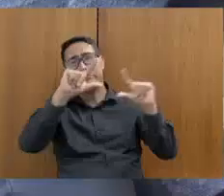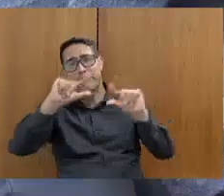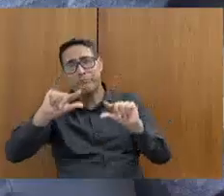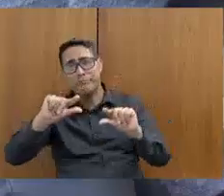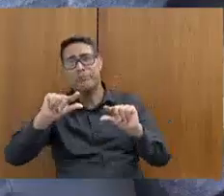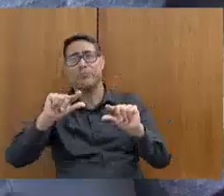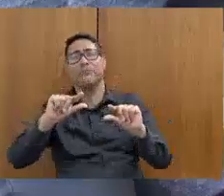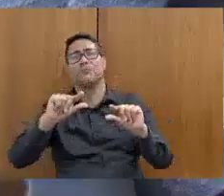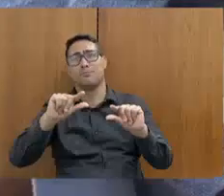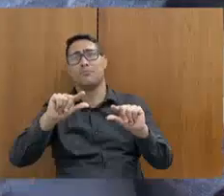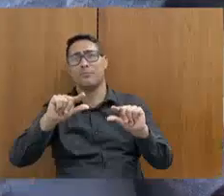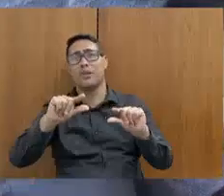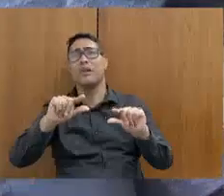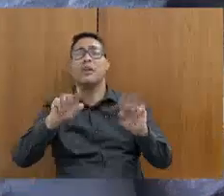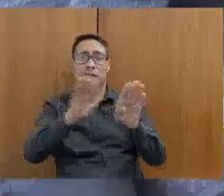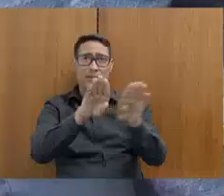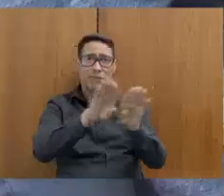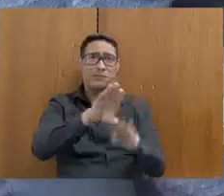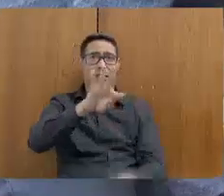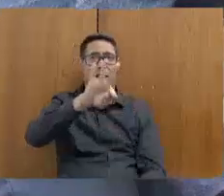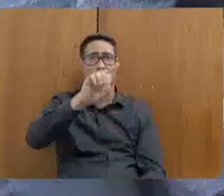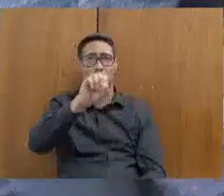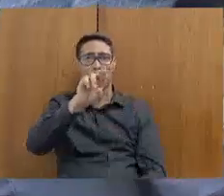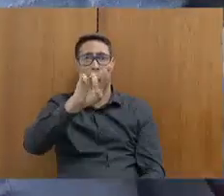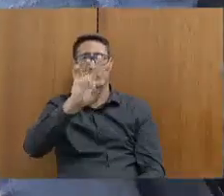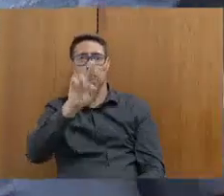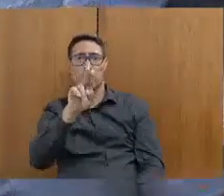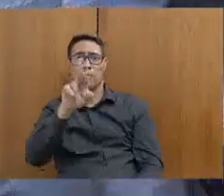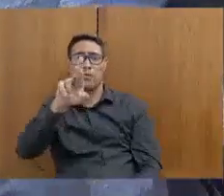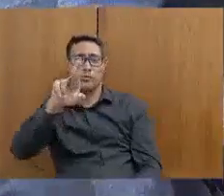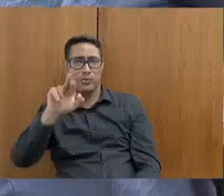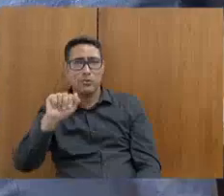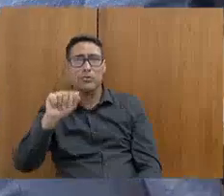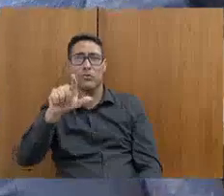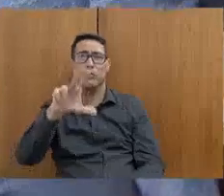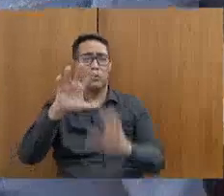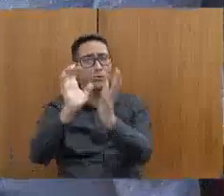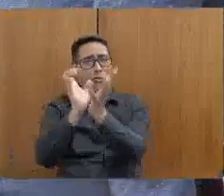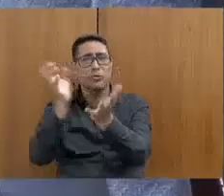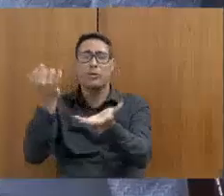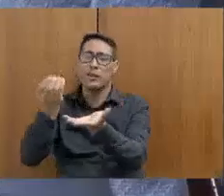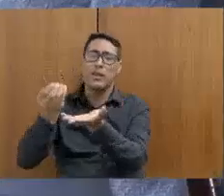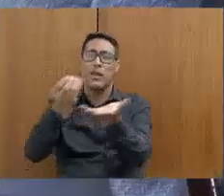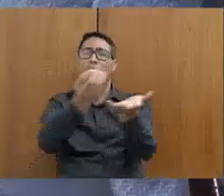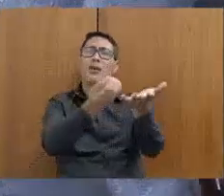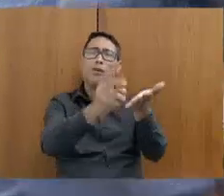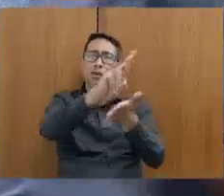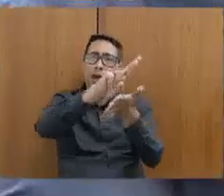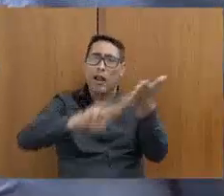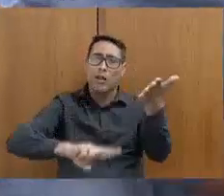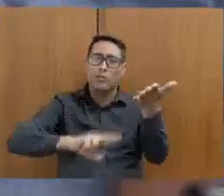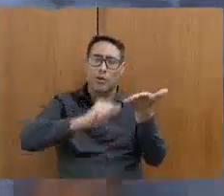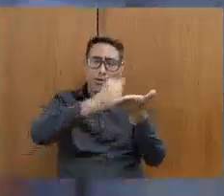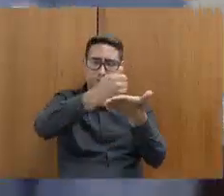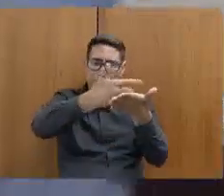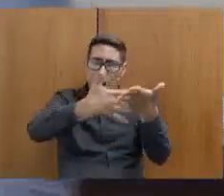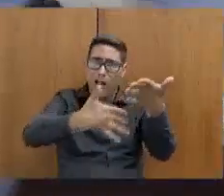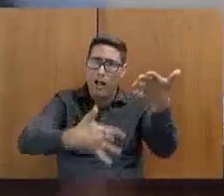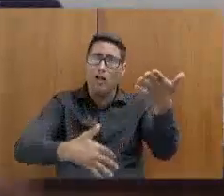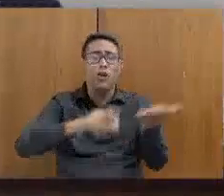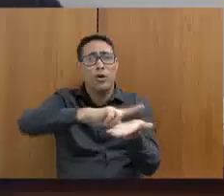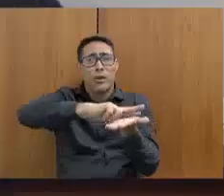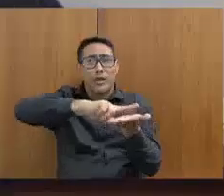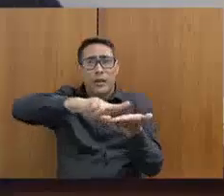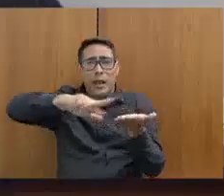mecanismo de prevenção da tortura teve aqui, Minas Gerais, entregou um relatório para o senhor Robusto, com uma série de recomendações, e nós